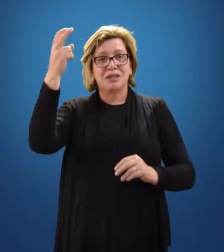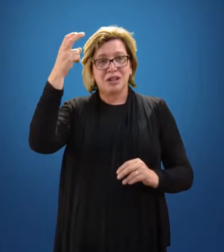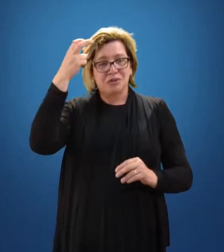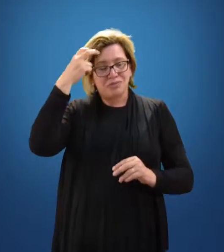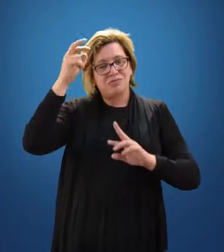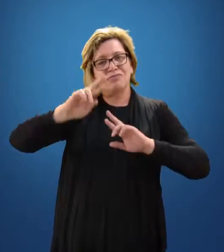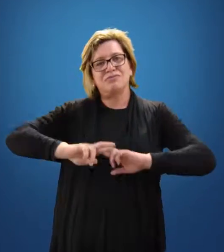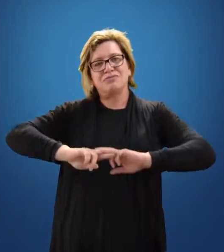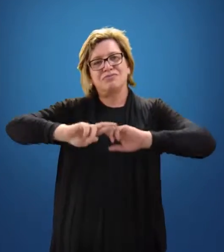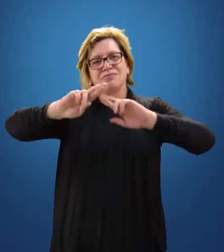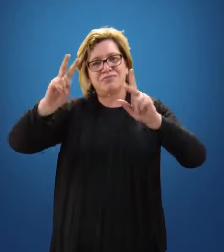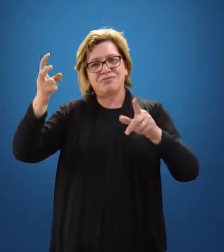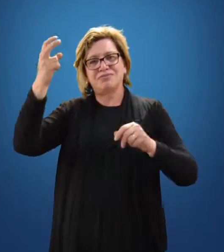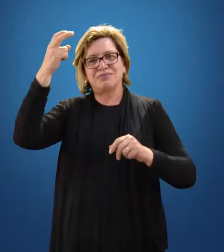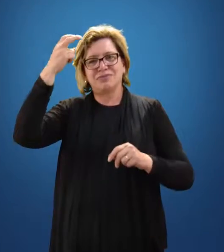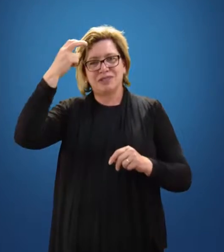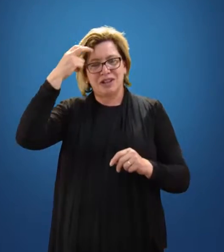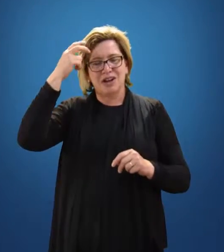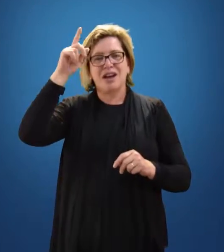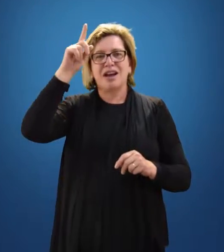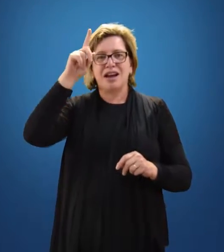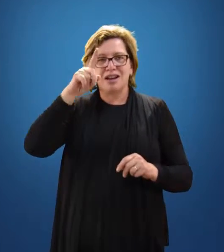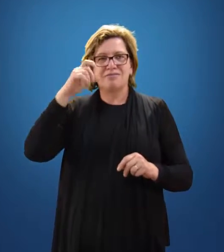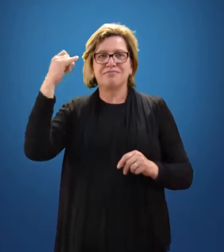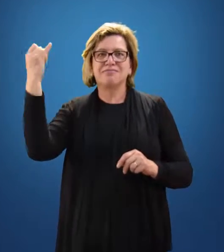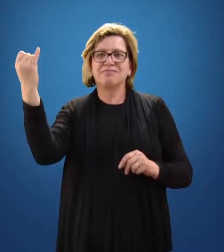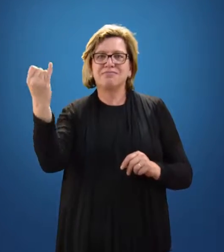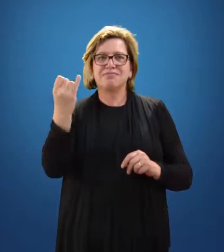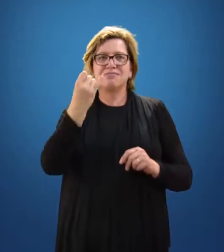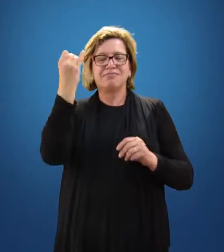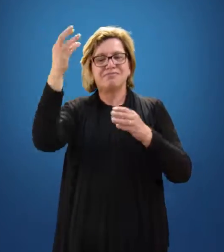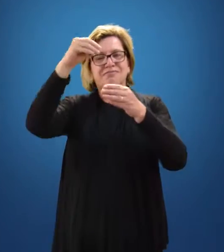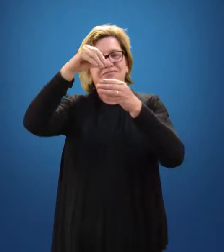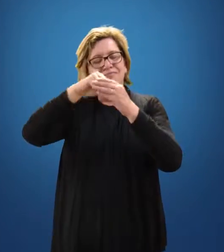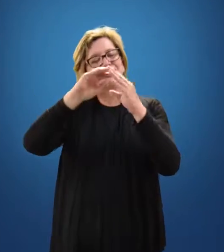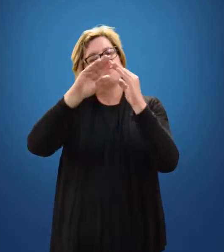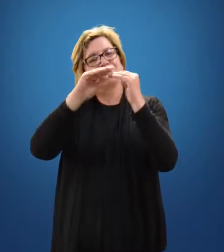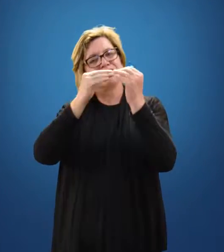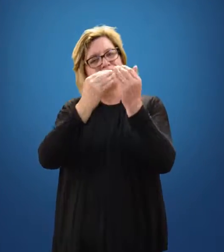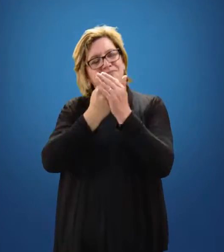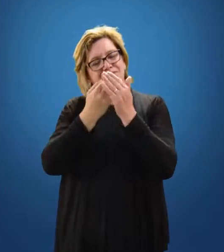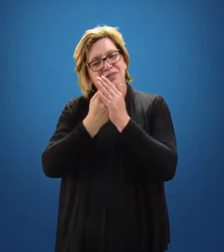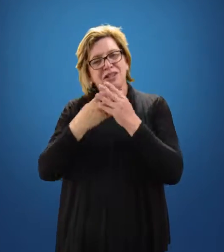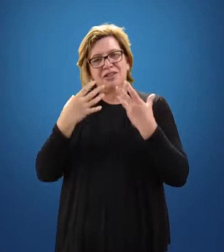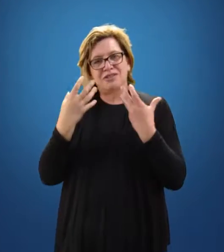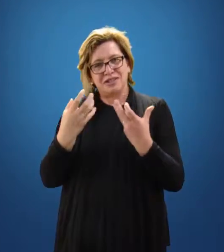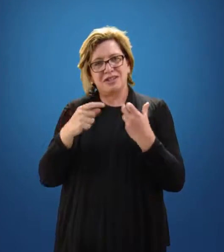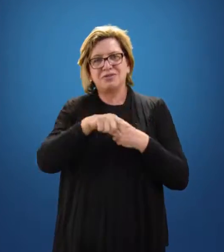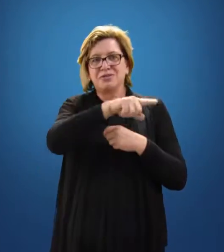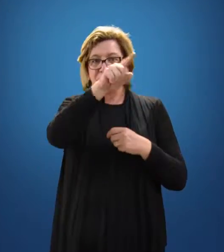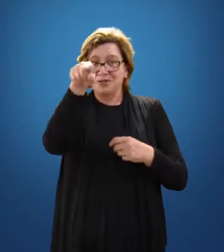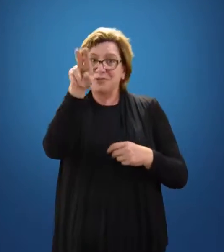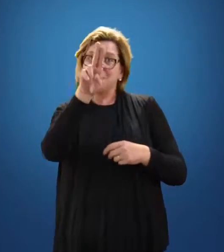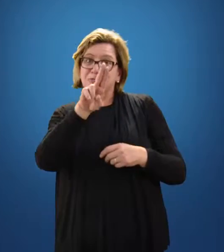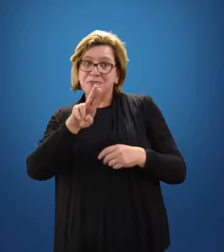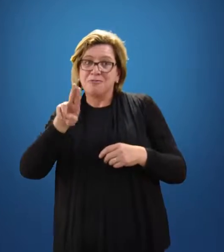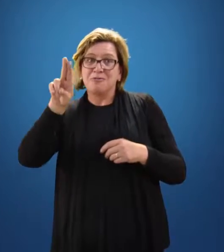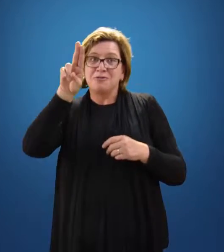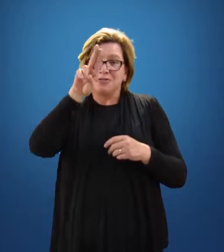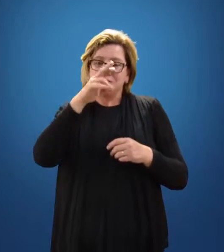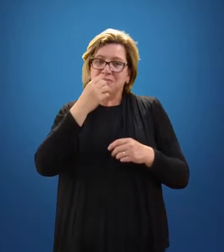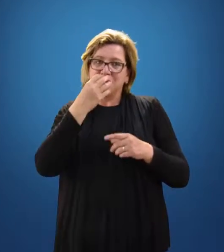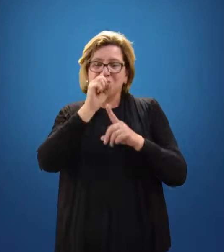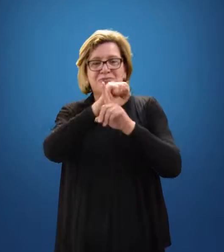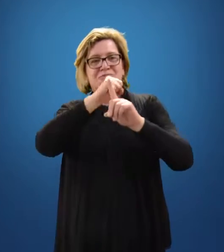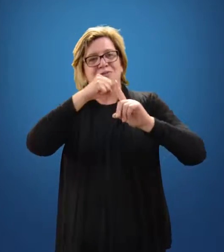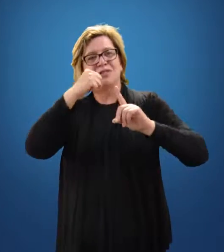diversidade cultural. Ela é importante na nossa escola e esperamos que vocês façam bom uso social